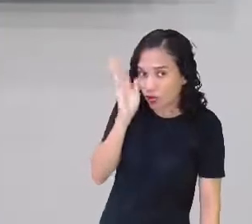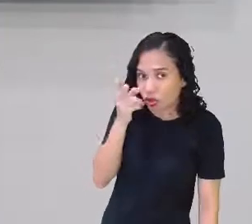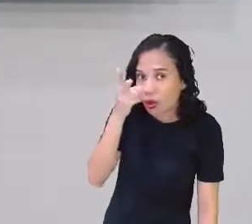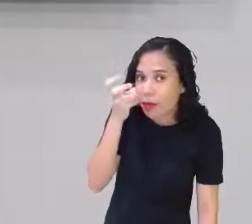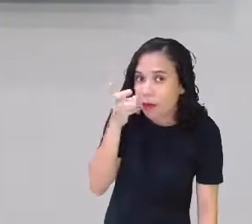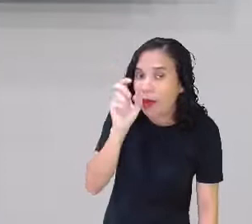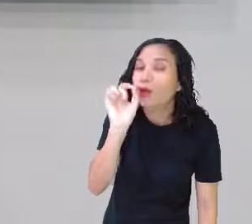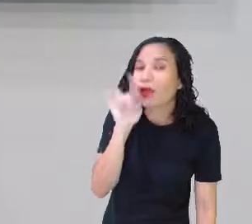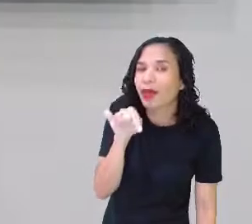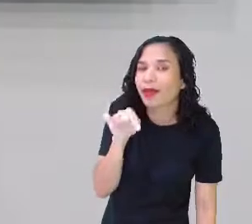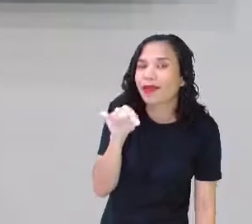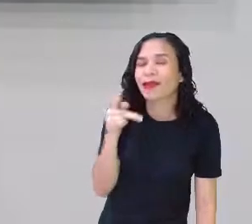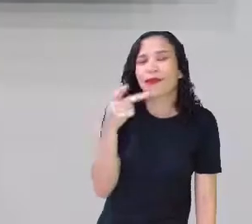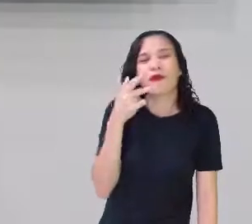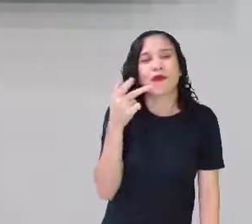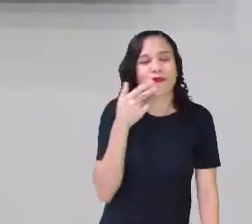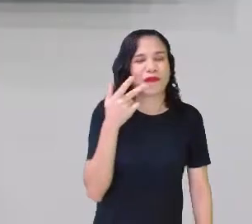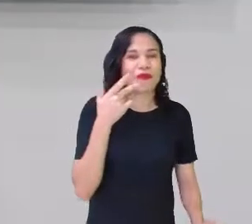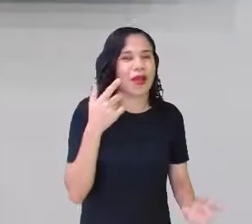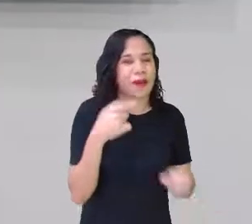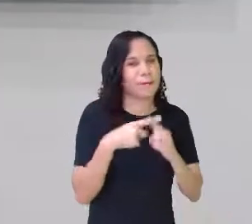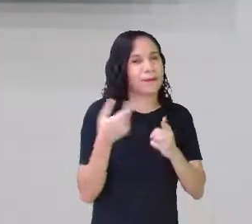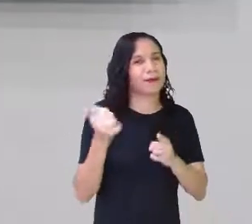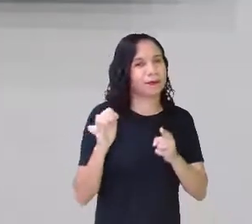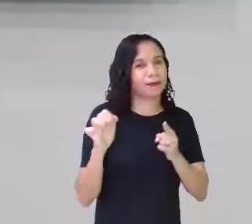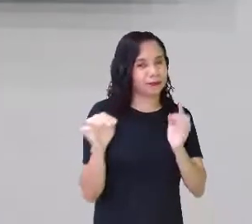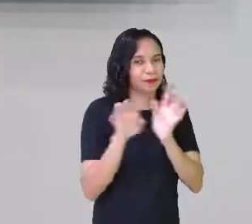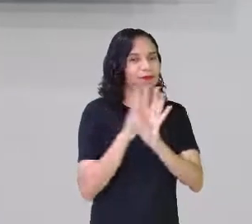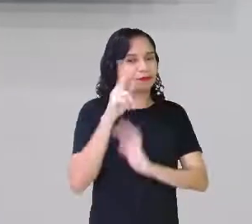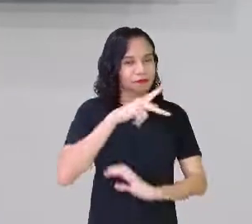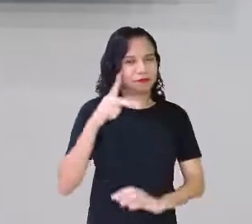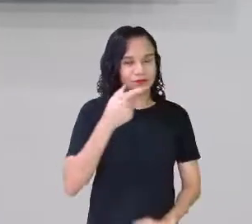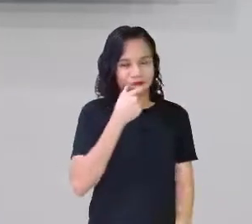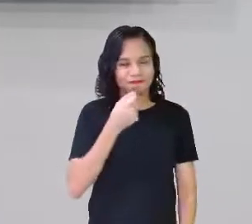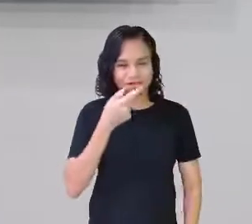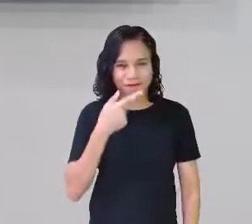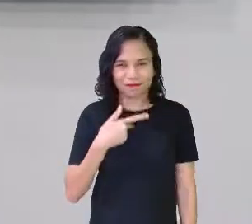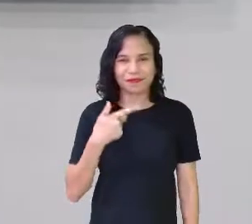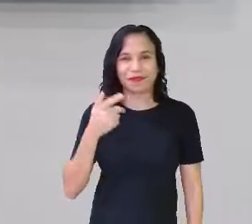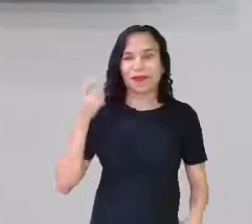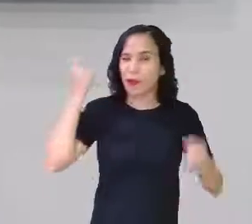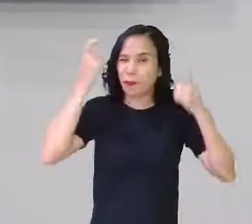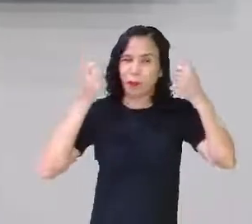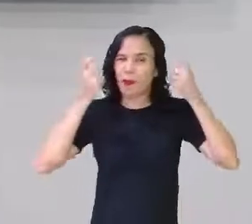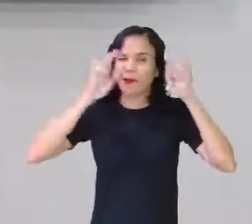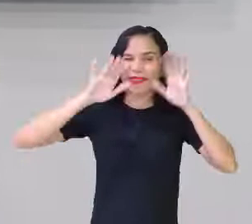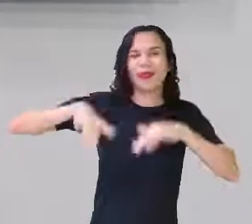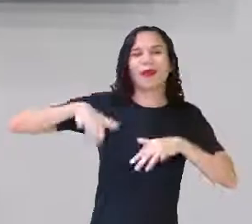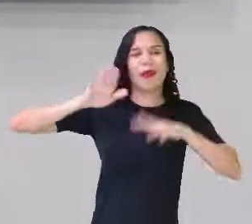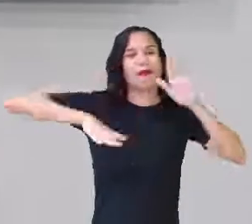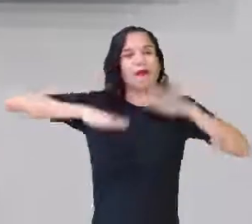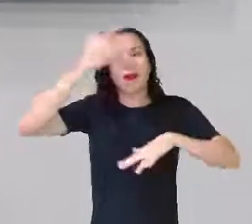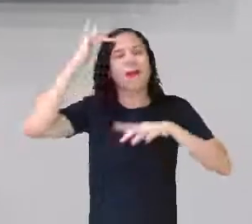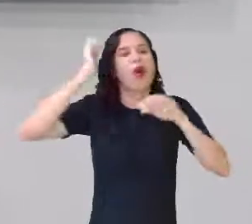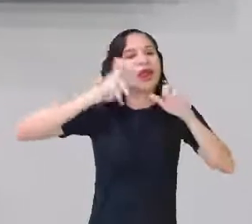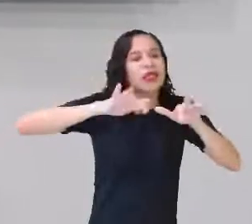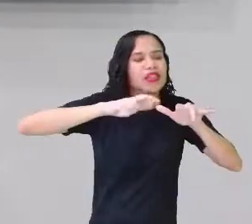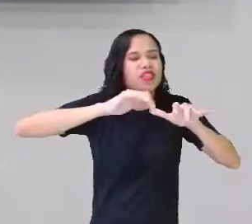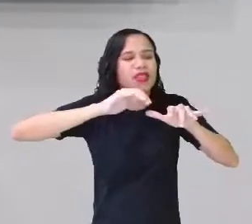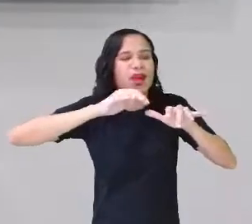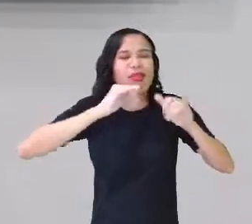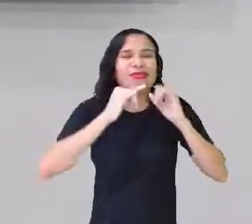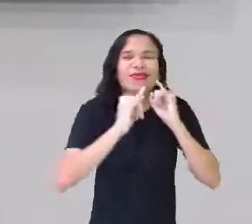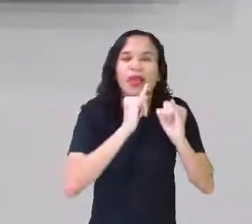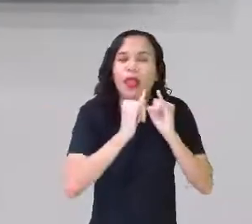mensagem? Vou dizer, mas se chegar, o professor vai dizer, tá? Não se preocupe. Às vezes você está aí digitando e enviai a internet.